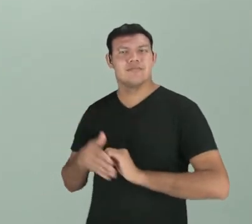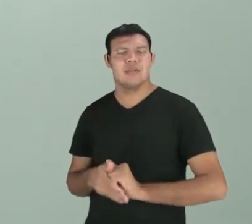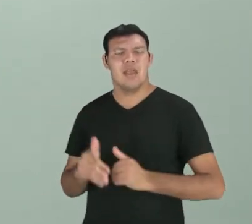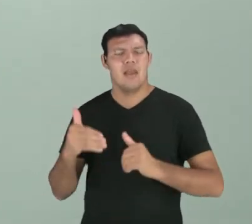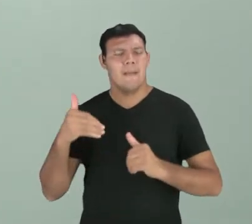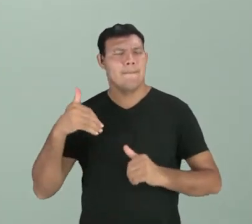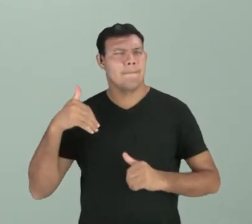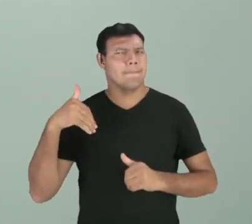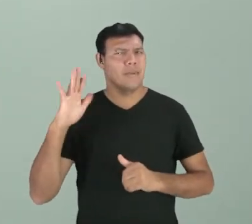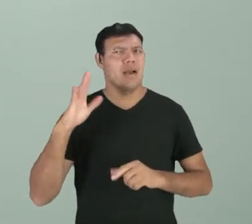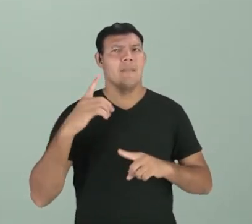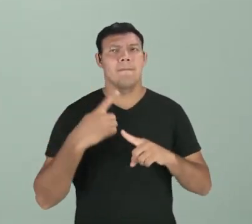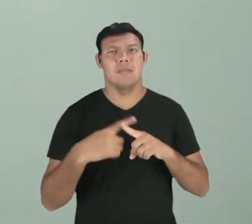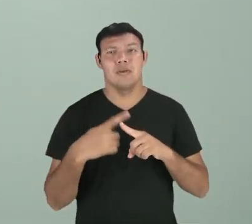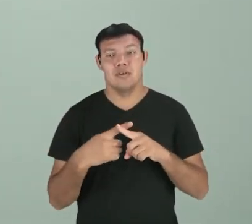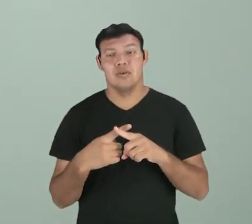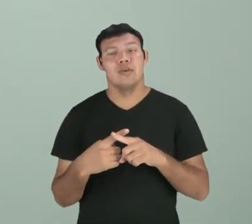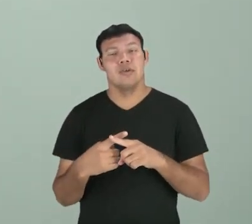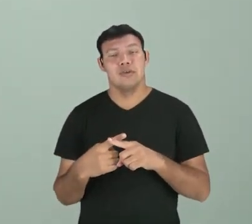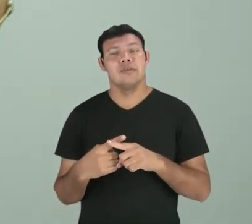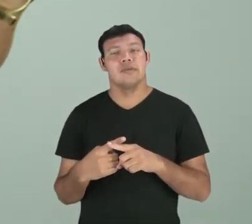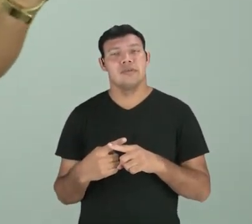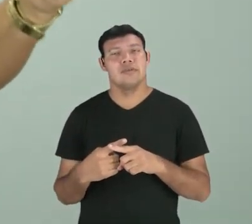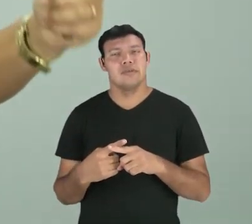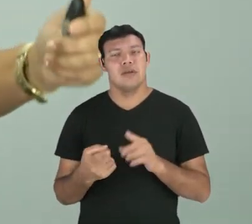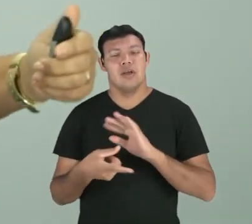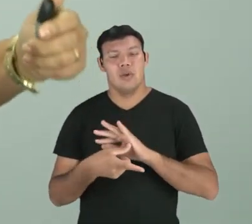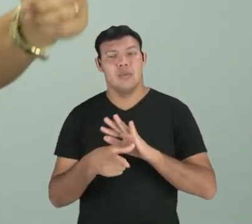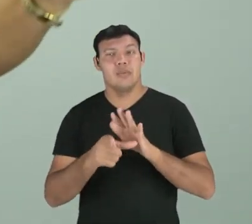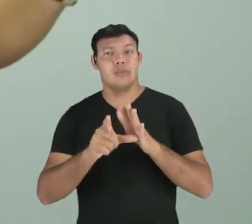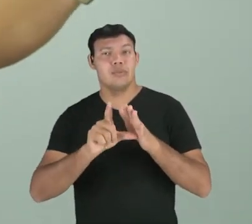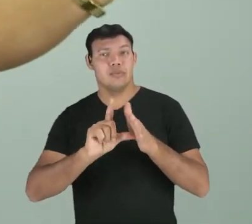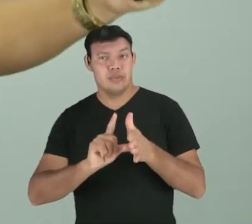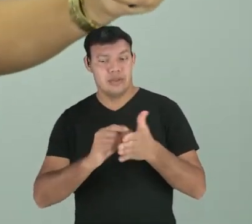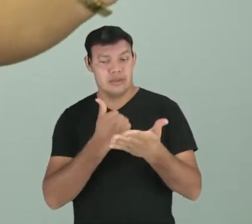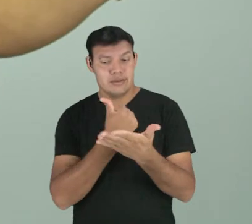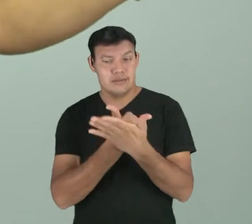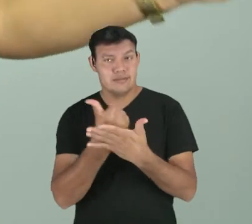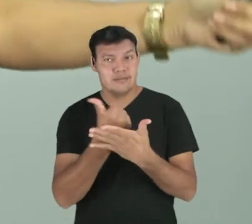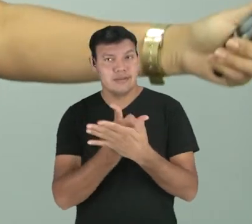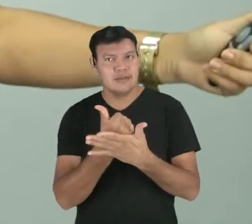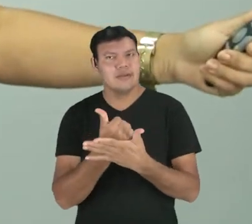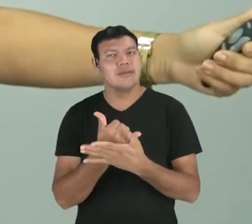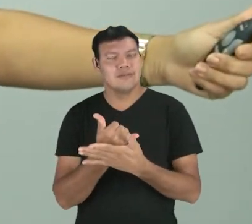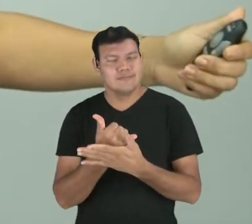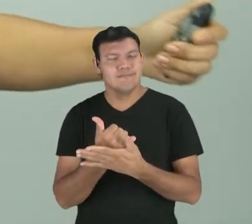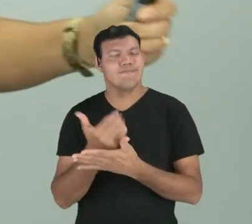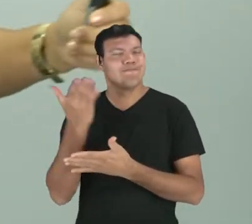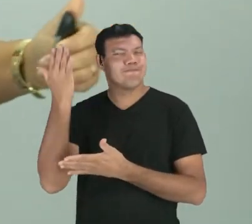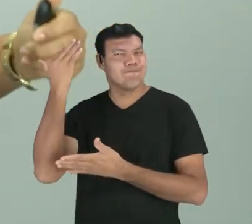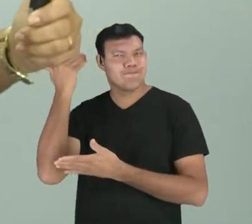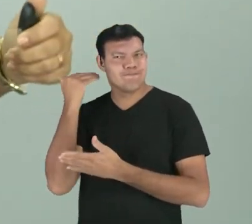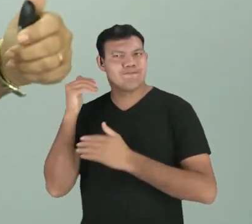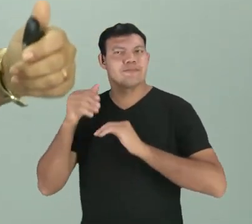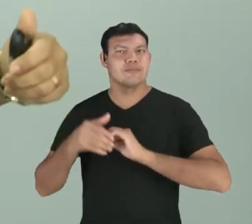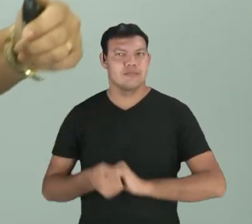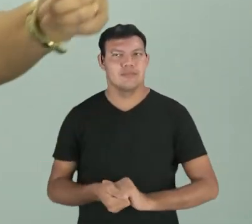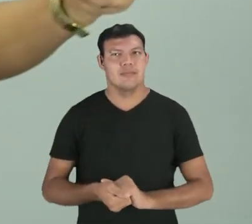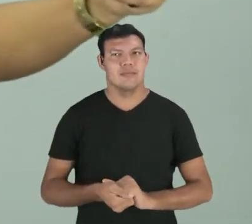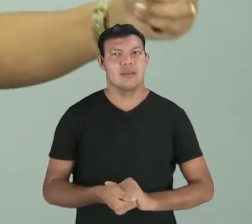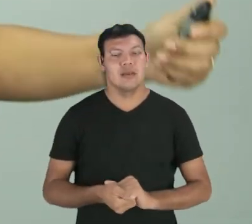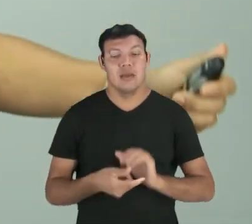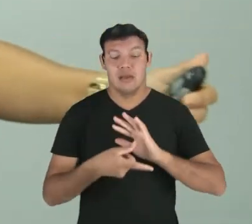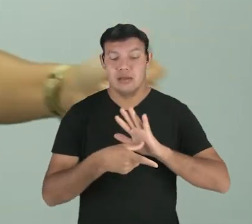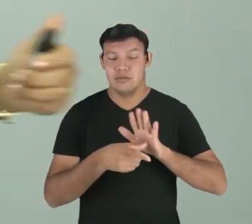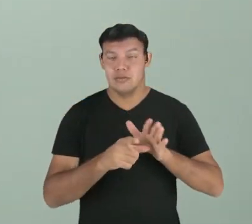é mais que perfeito porque ele aconteceu anterior a uma ação passada. Ele aconteceu